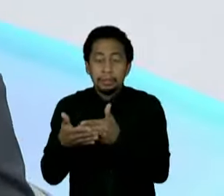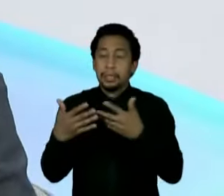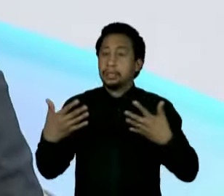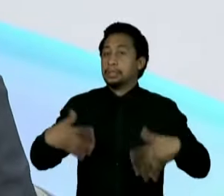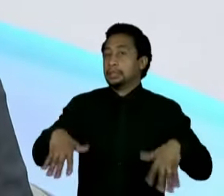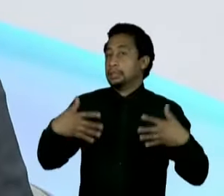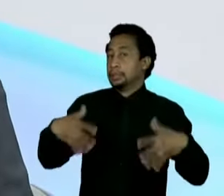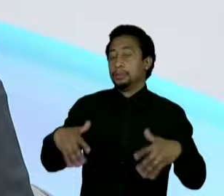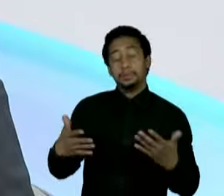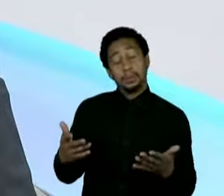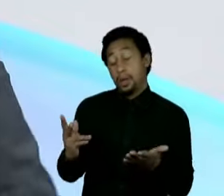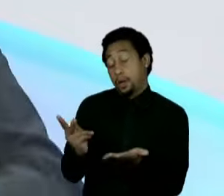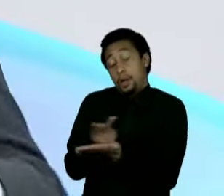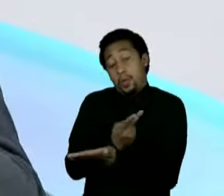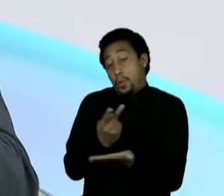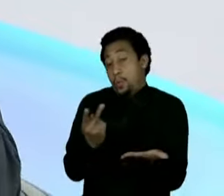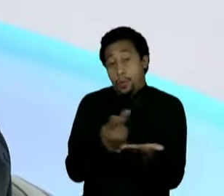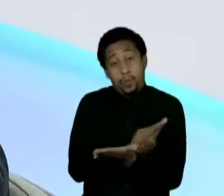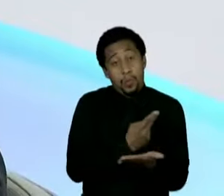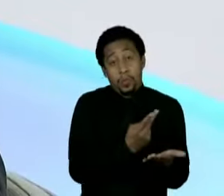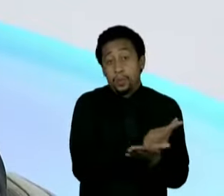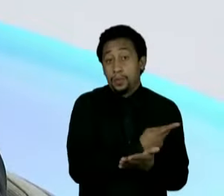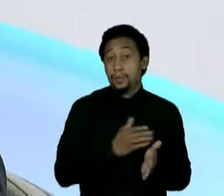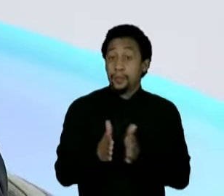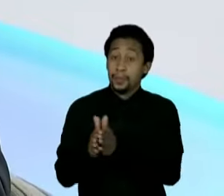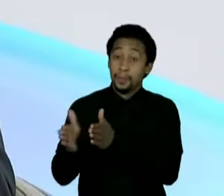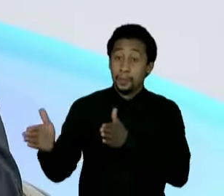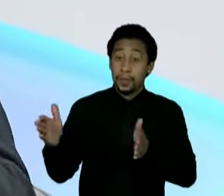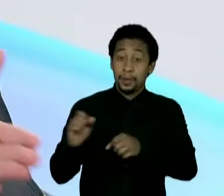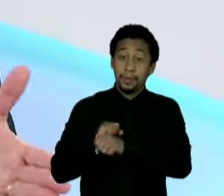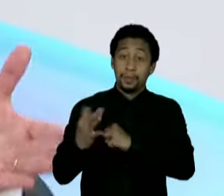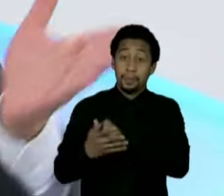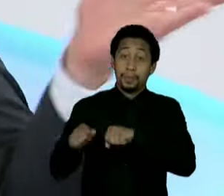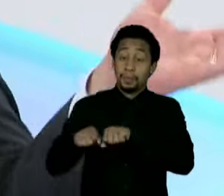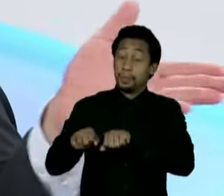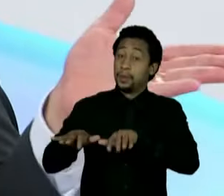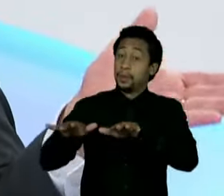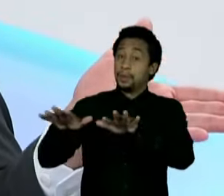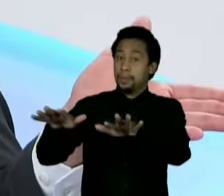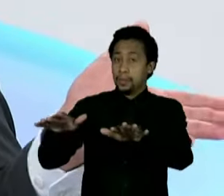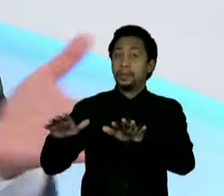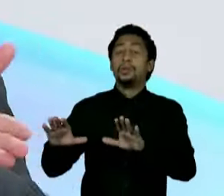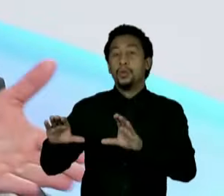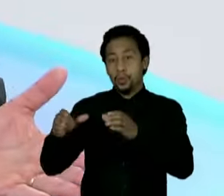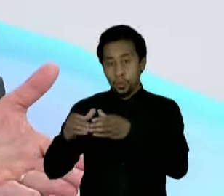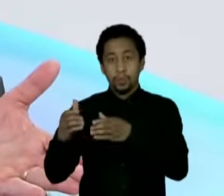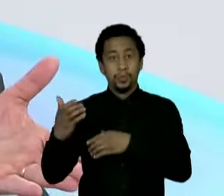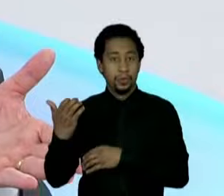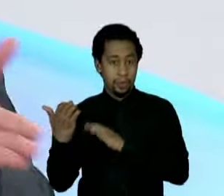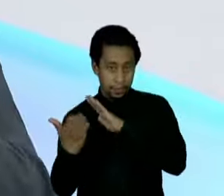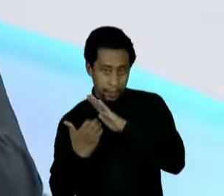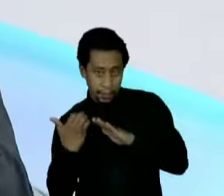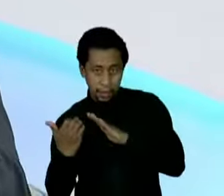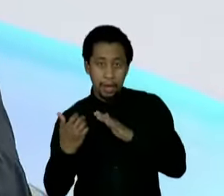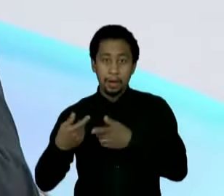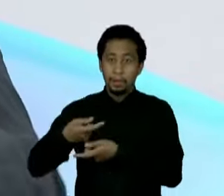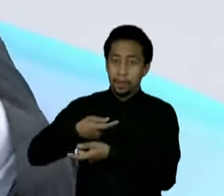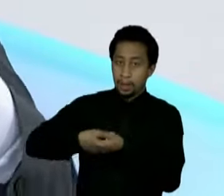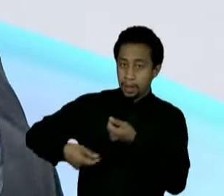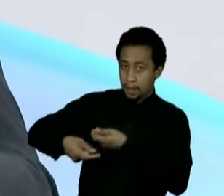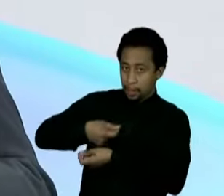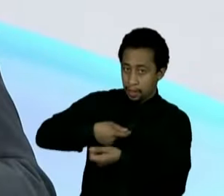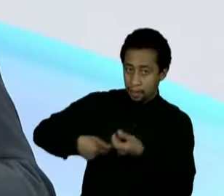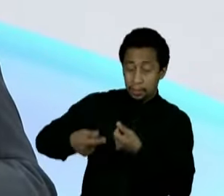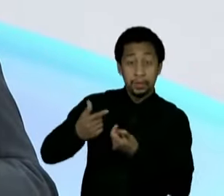difundindo mais os erros. E aí, durante o período da pandemia, no caso dos comerciantes, empresários, com toda razão, essas pessoas não